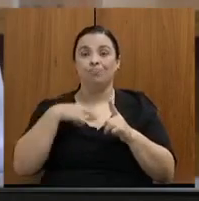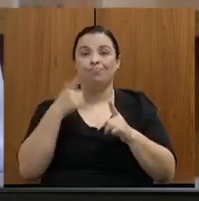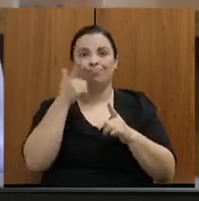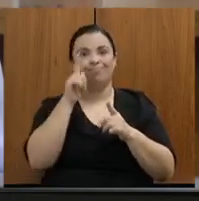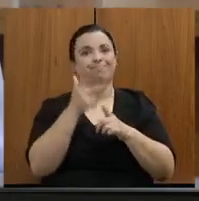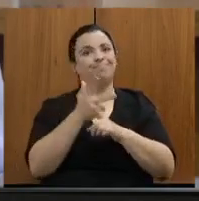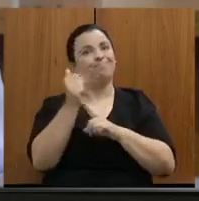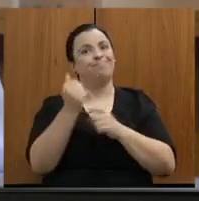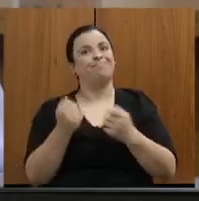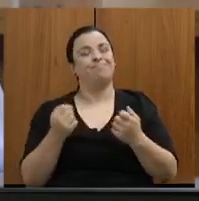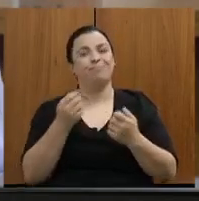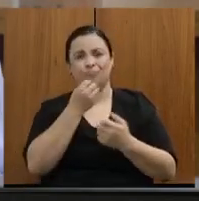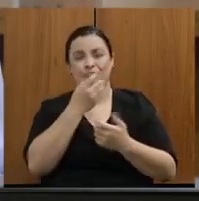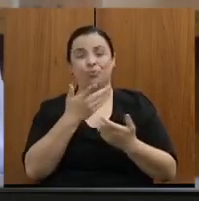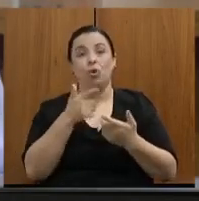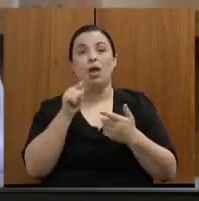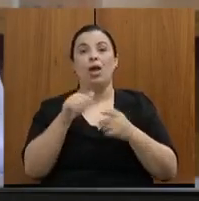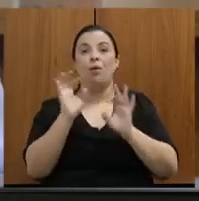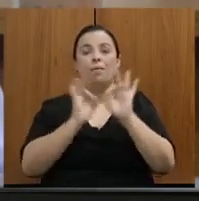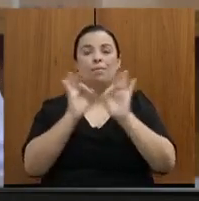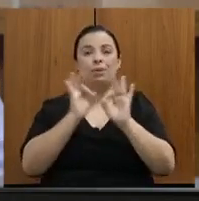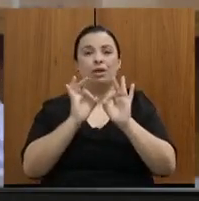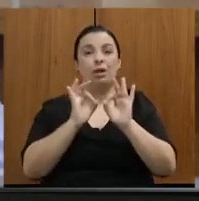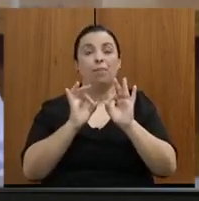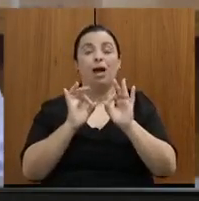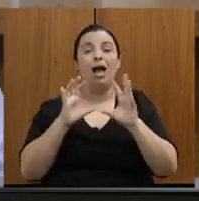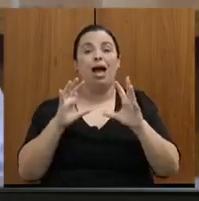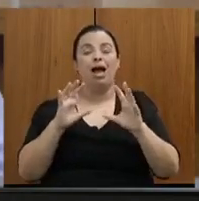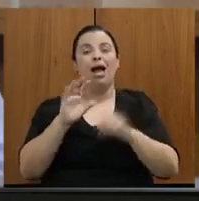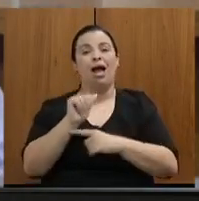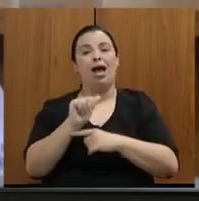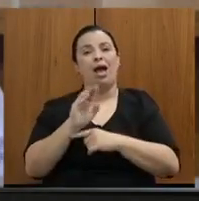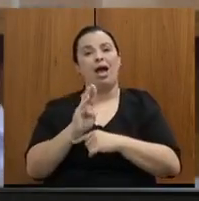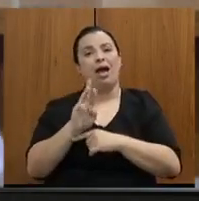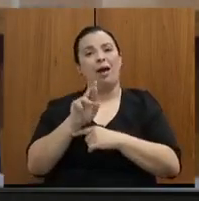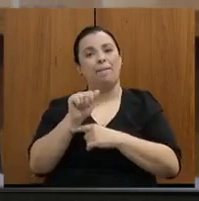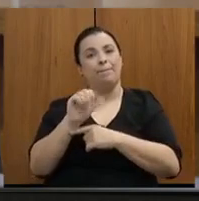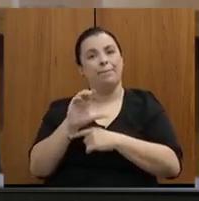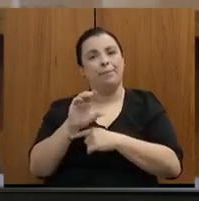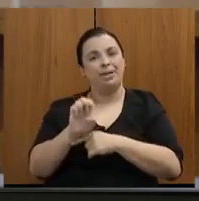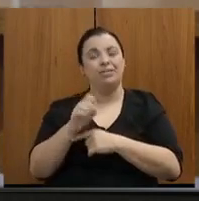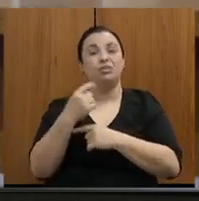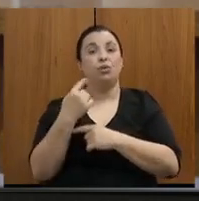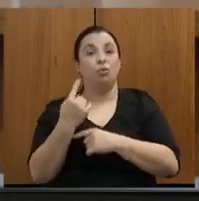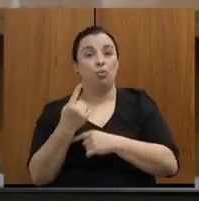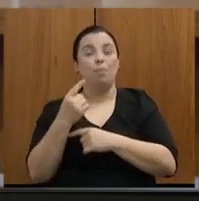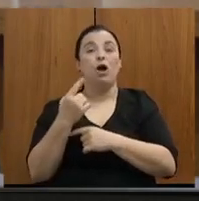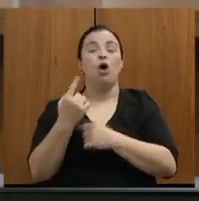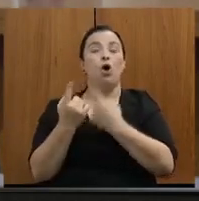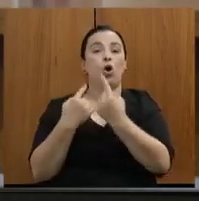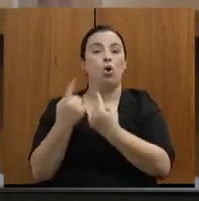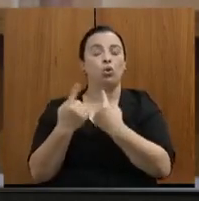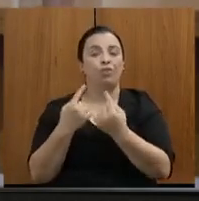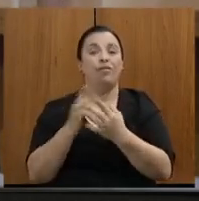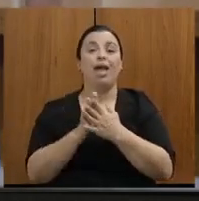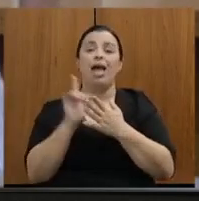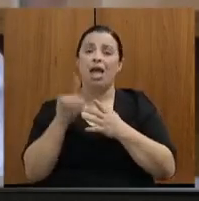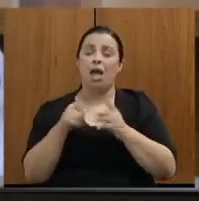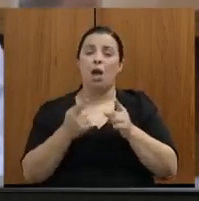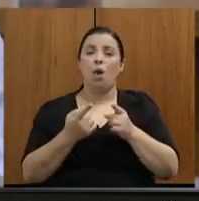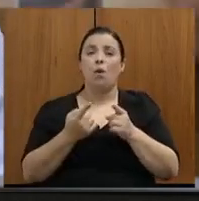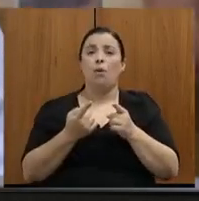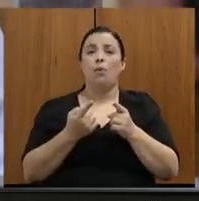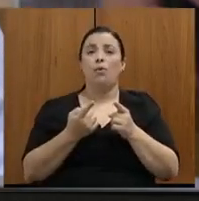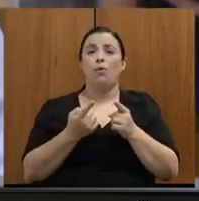nós lançamos o programa Abraça uma Rodovia, que é justamente a parceria entre deputados estaduais, federais e